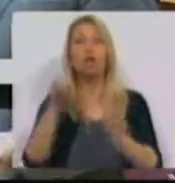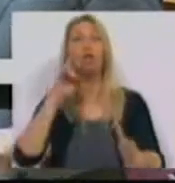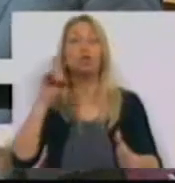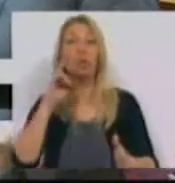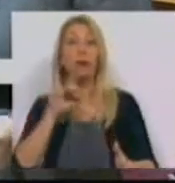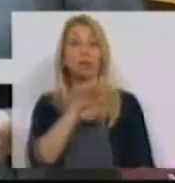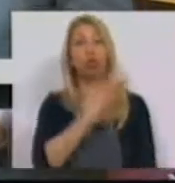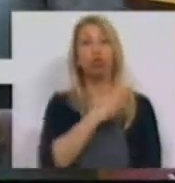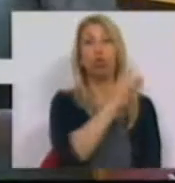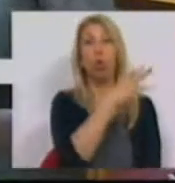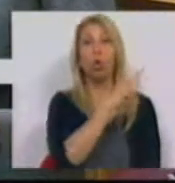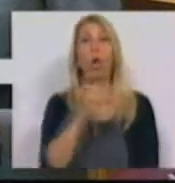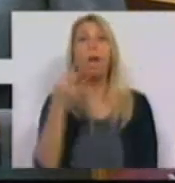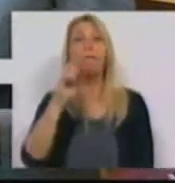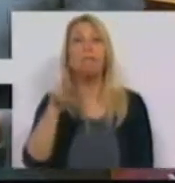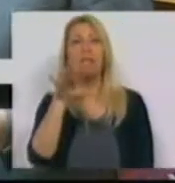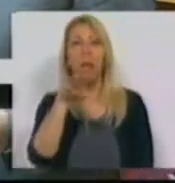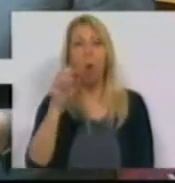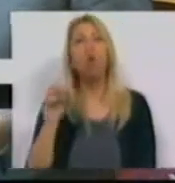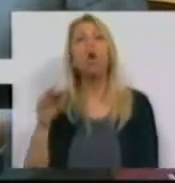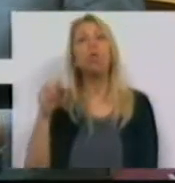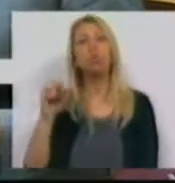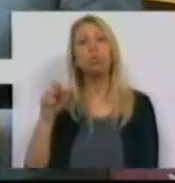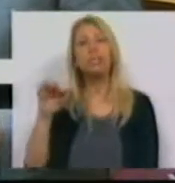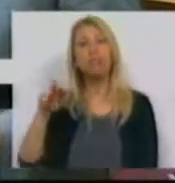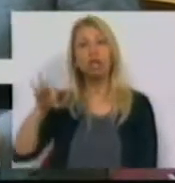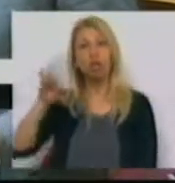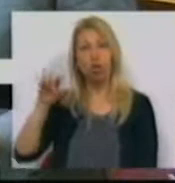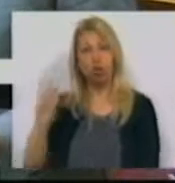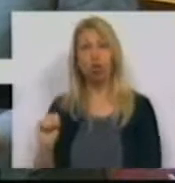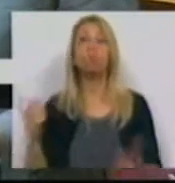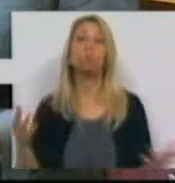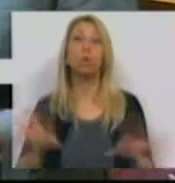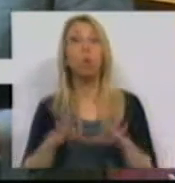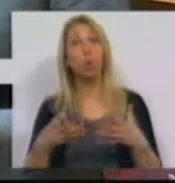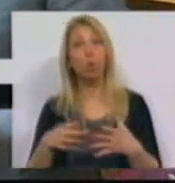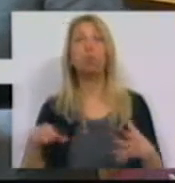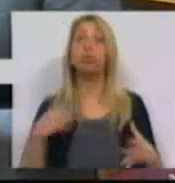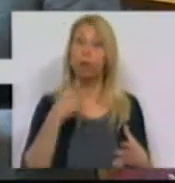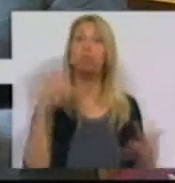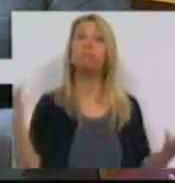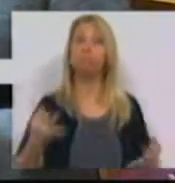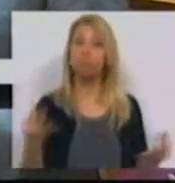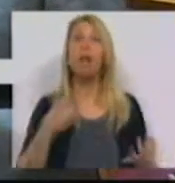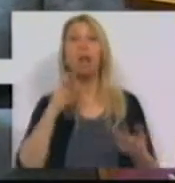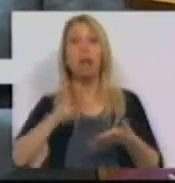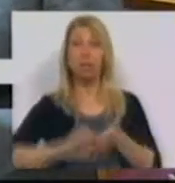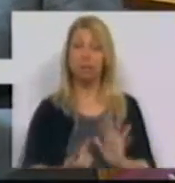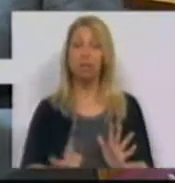Pinhão e Pocinho. Tem o Grupo Parlamentar Os Verdes como inegável que a necessidade desta intervenção